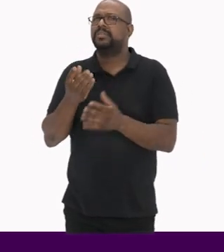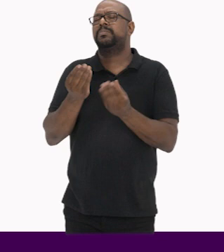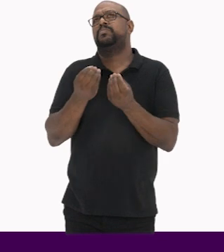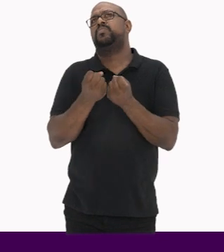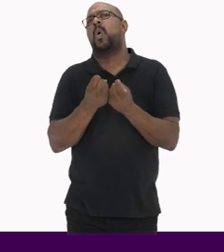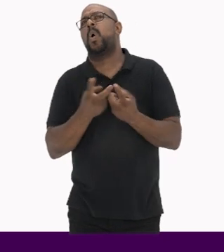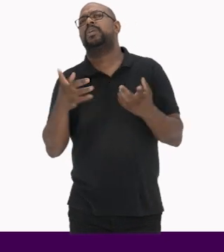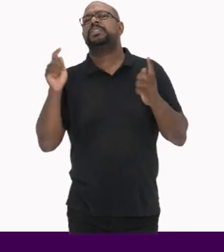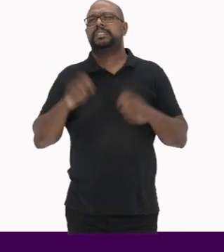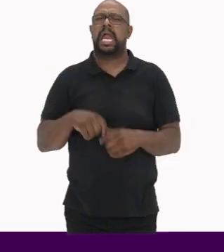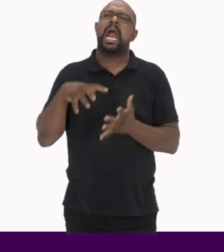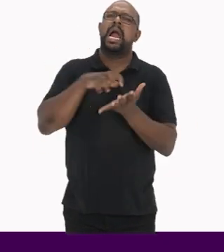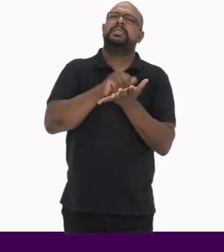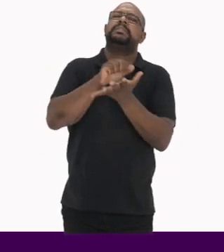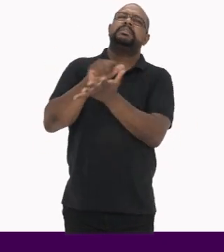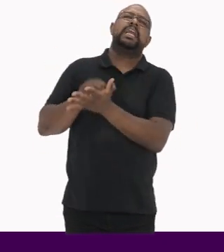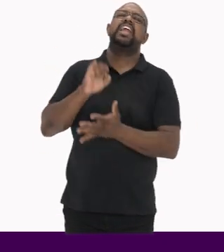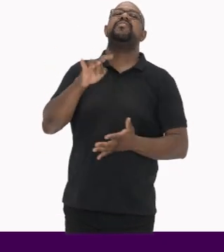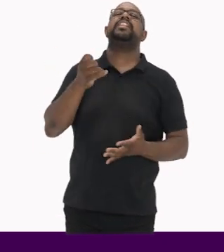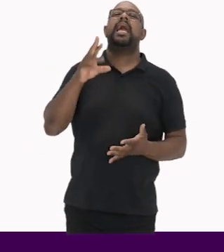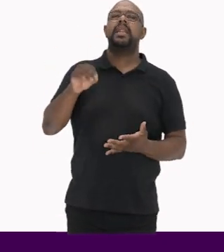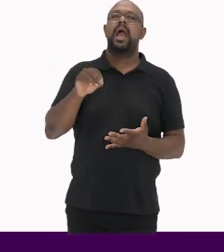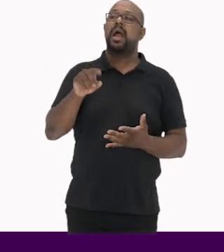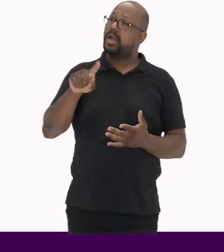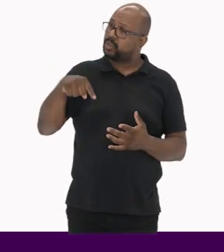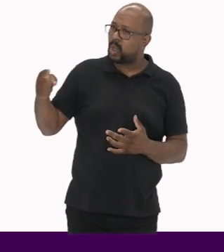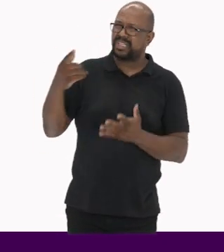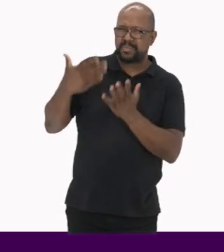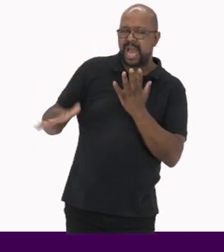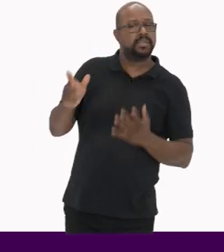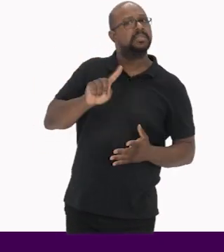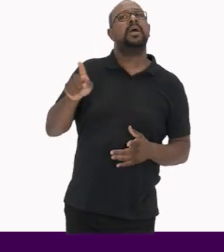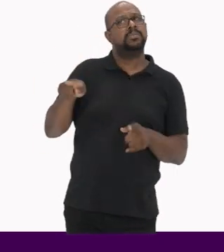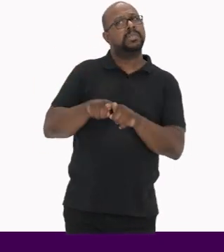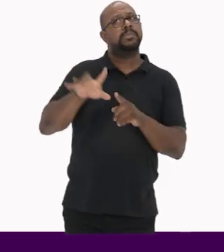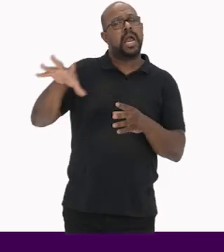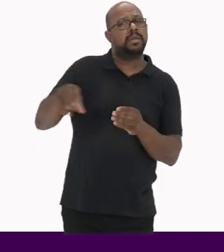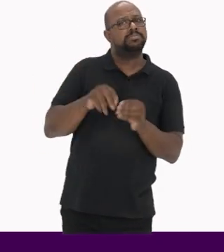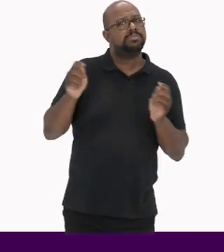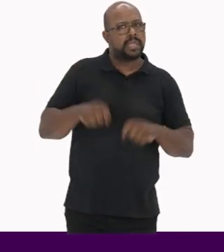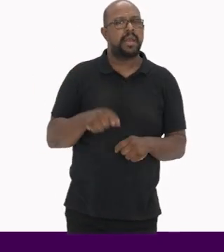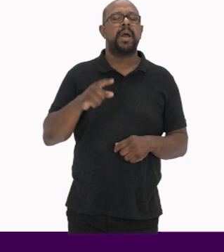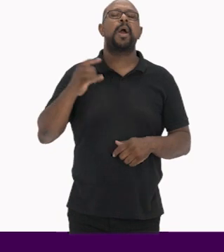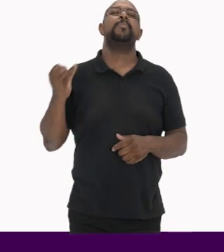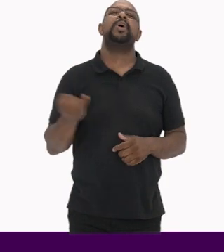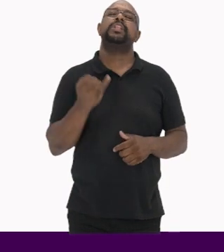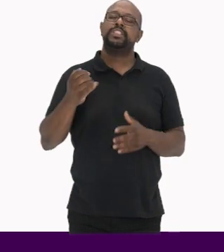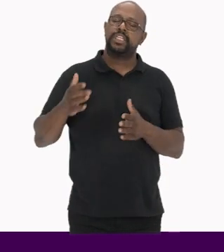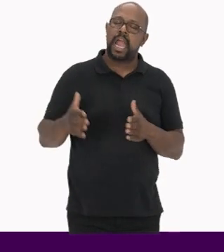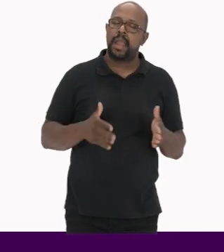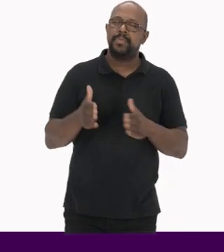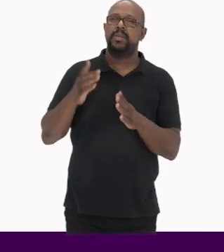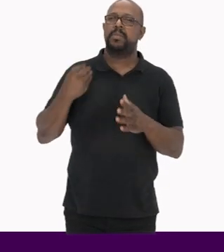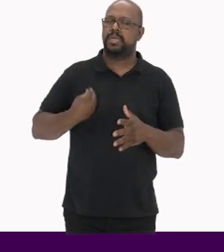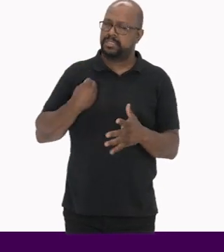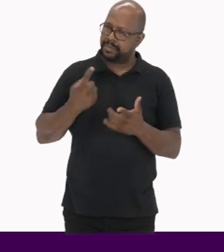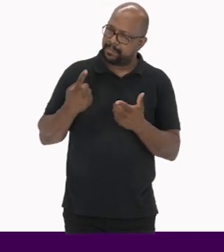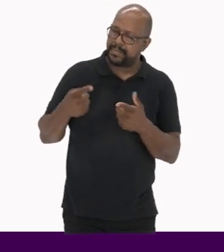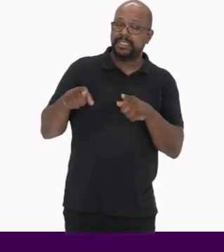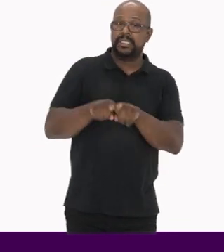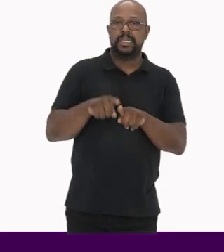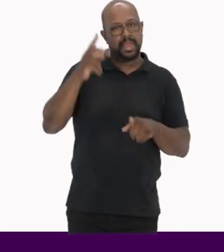formas de se inventariar Que não elimina as demais Porém, tem-se mostrado um importante caminho na construção de